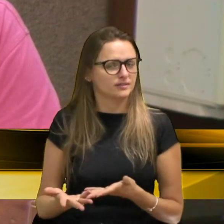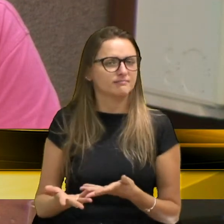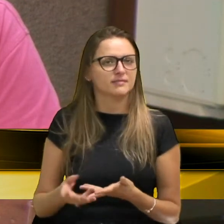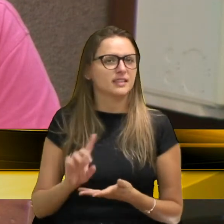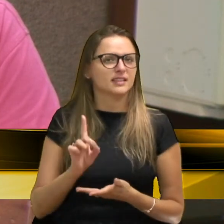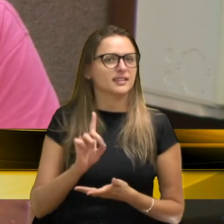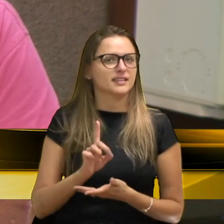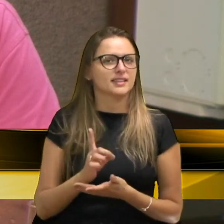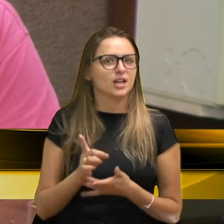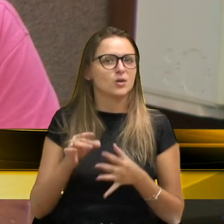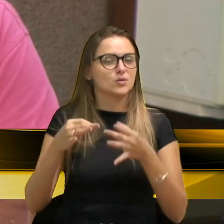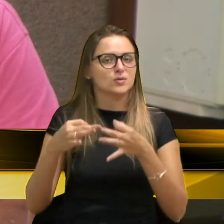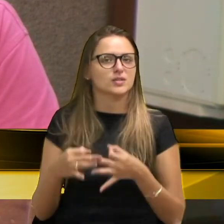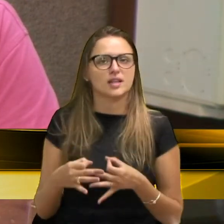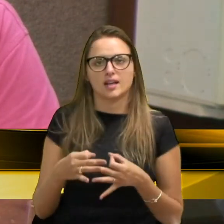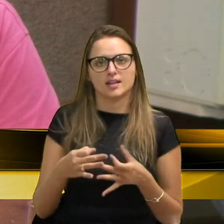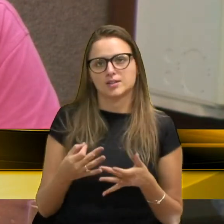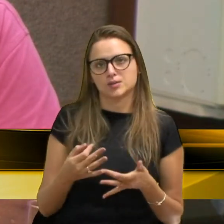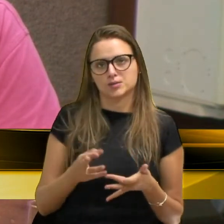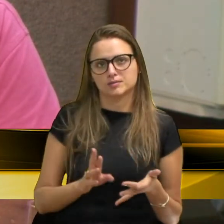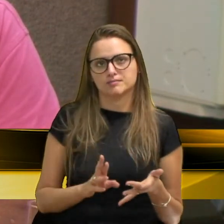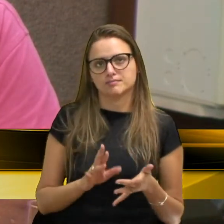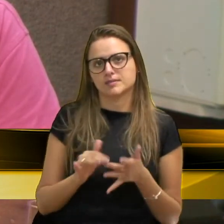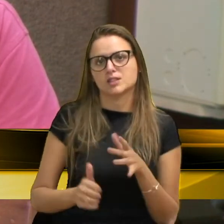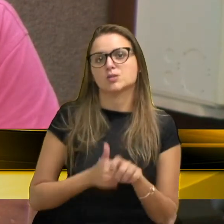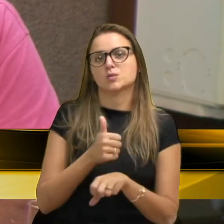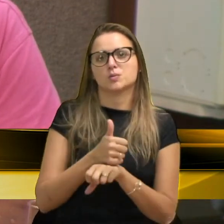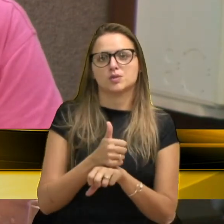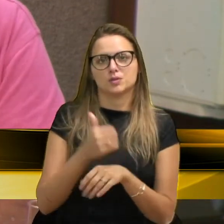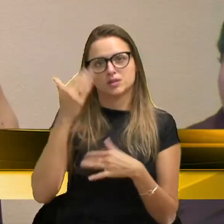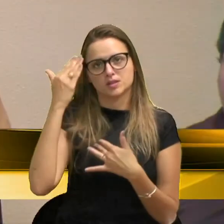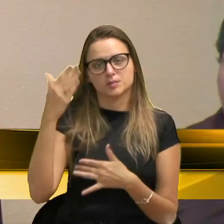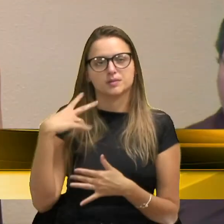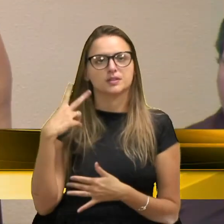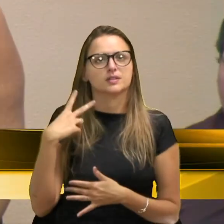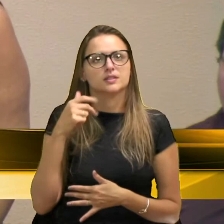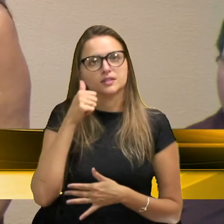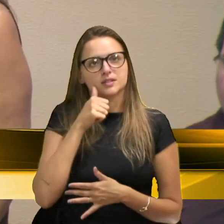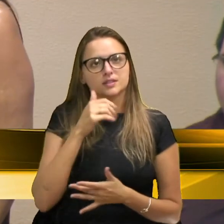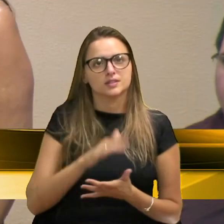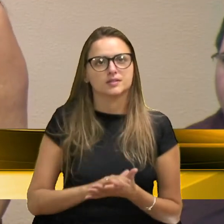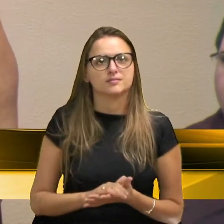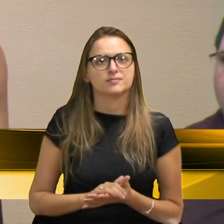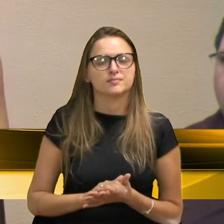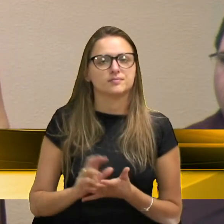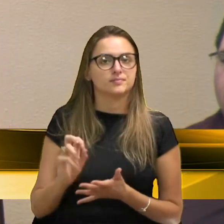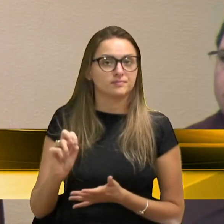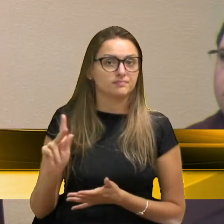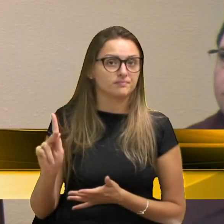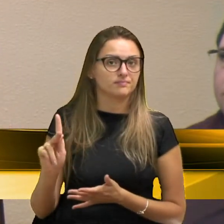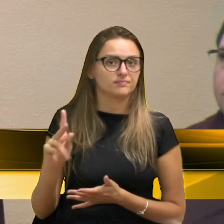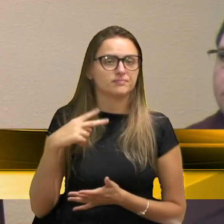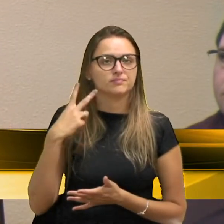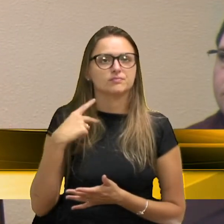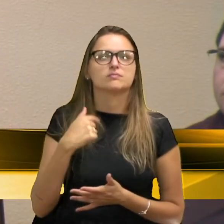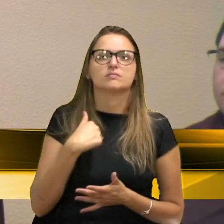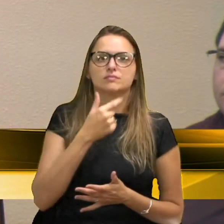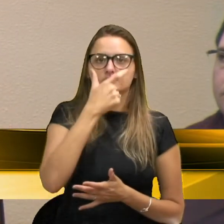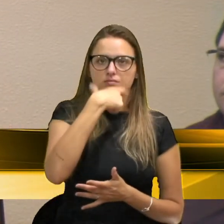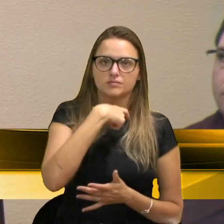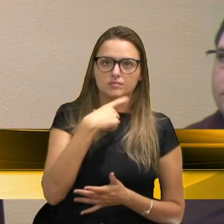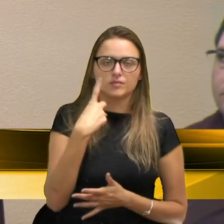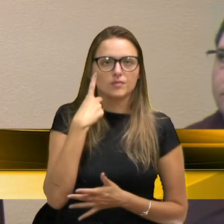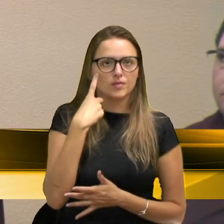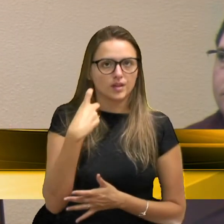foram muito felizes nessa questão, isso aí, vereadora. Ok, vereadora, eu achei bem interessante essa